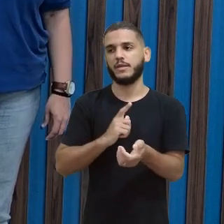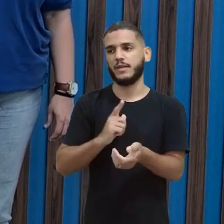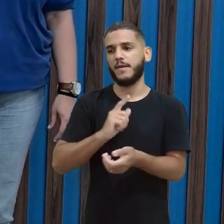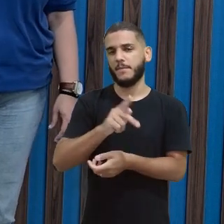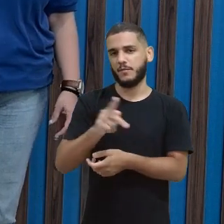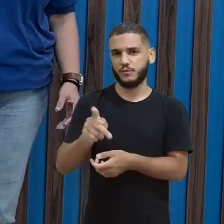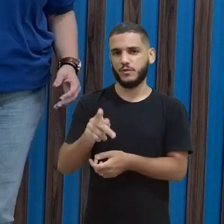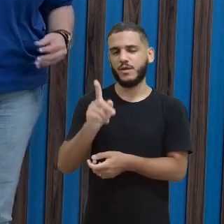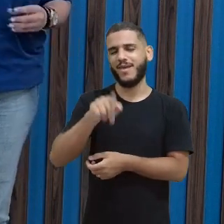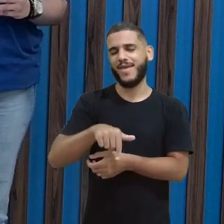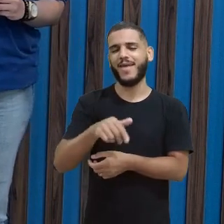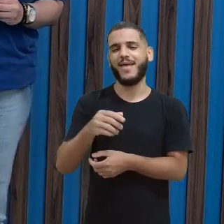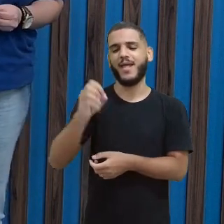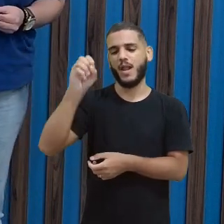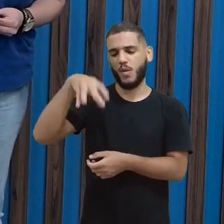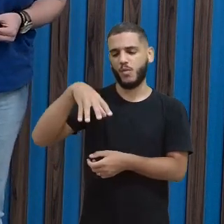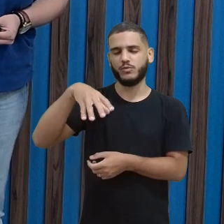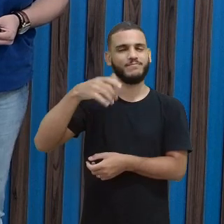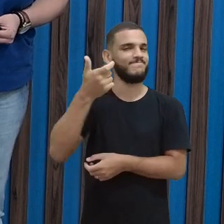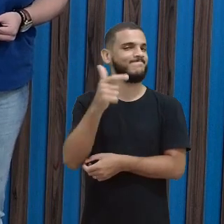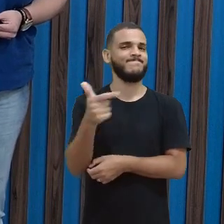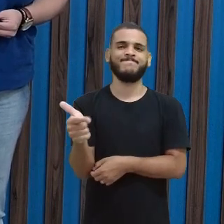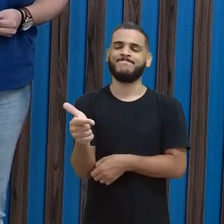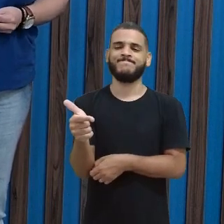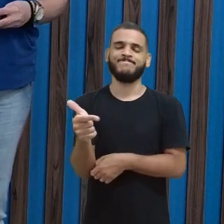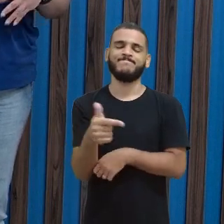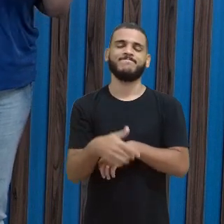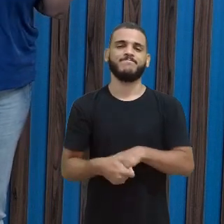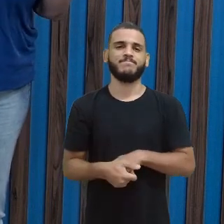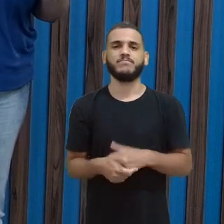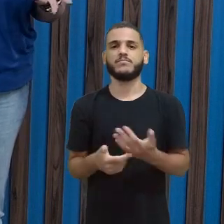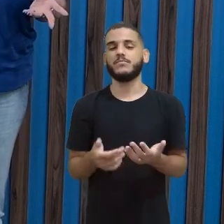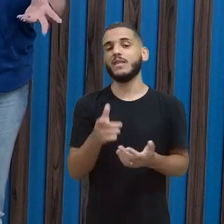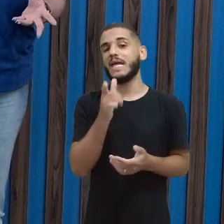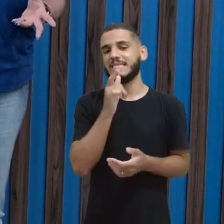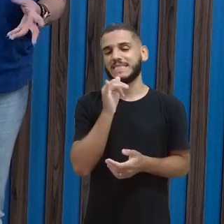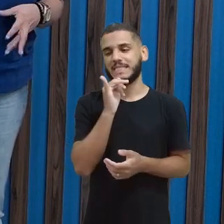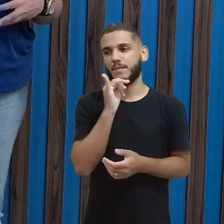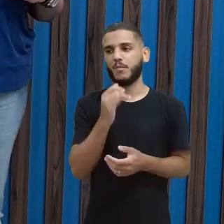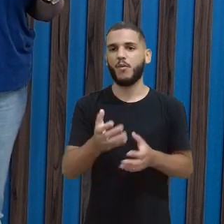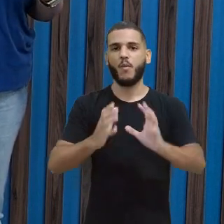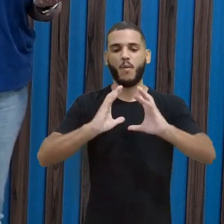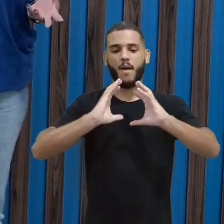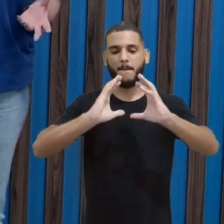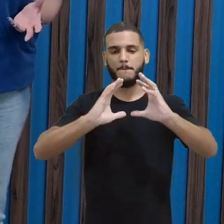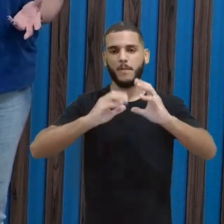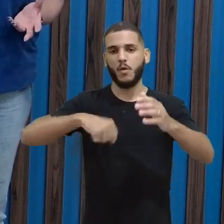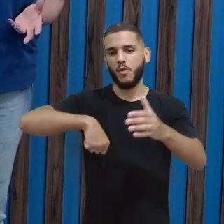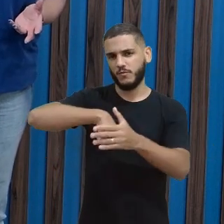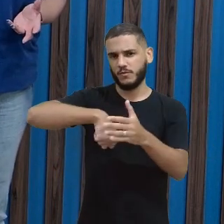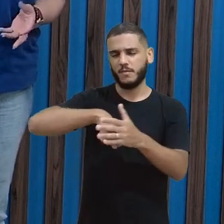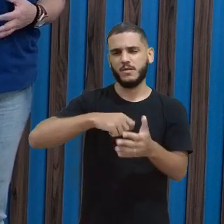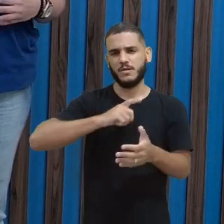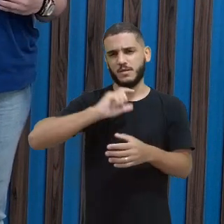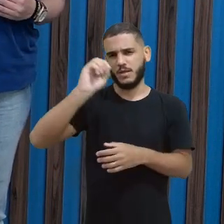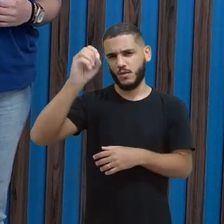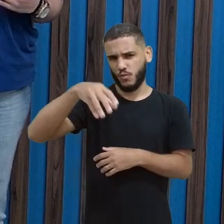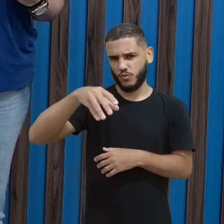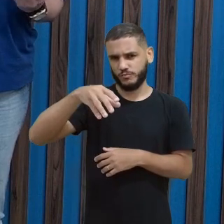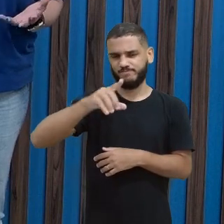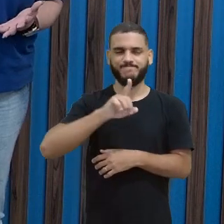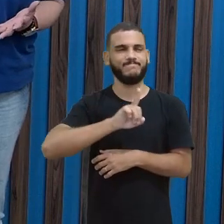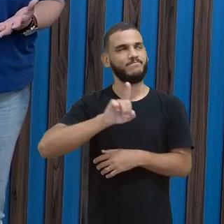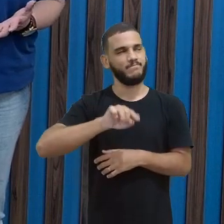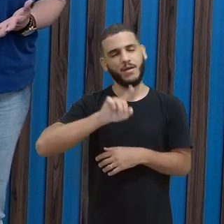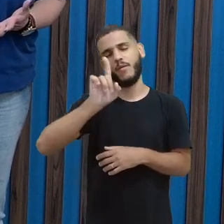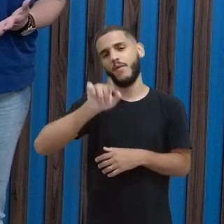fonte luminosa. Por quê? Porque ele não emite luz, tá? Uma bola de futebol também não emite luz. Então, ela não vai